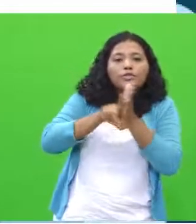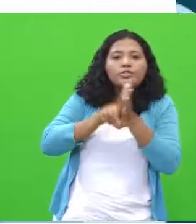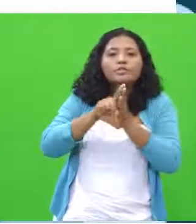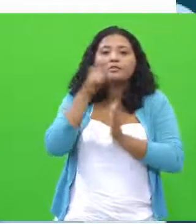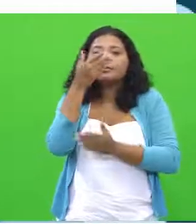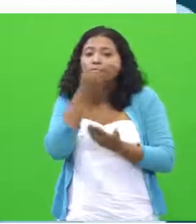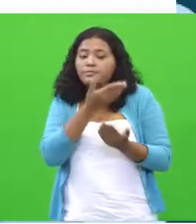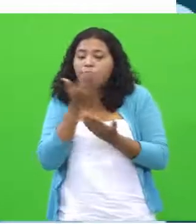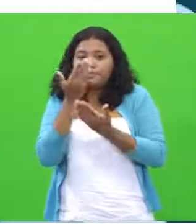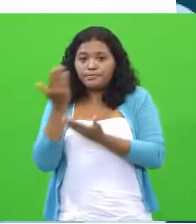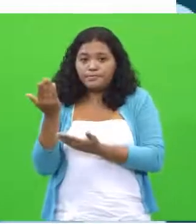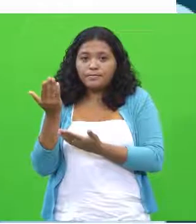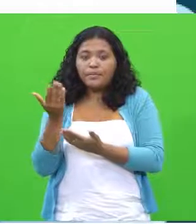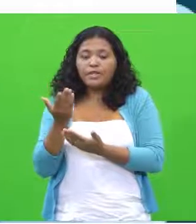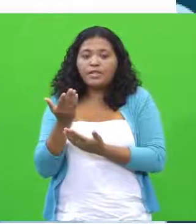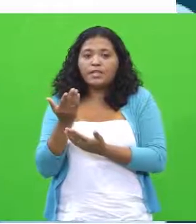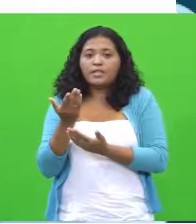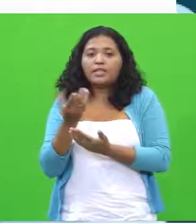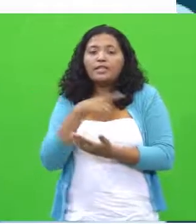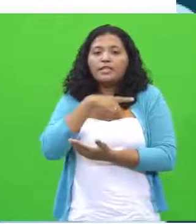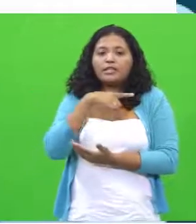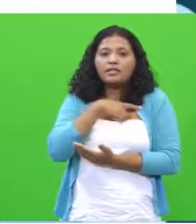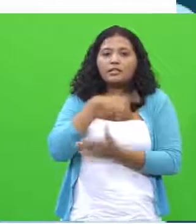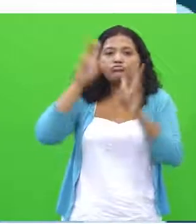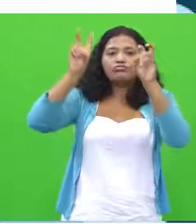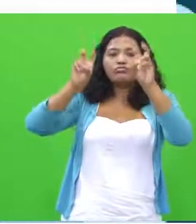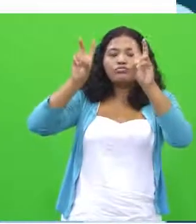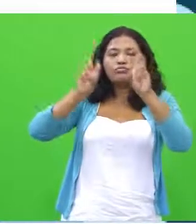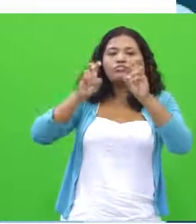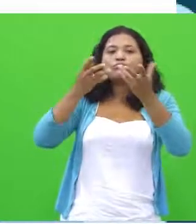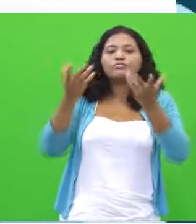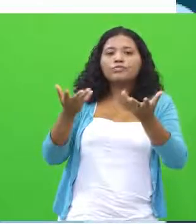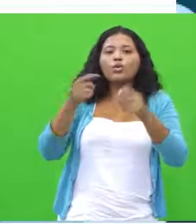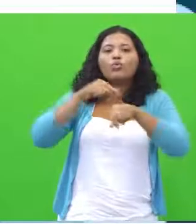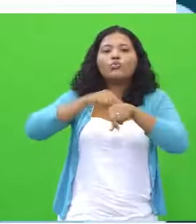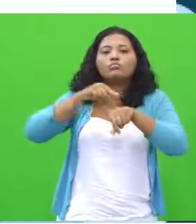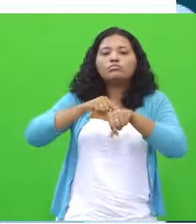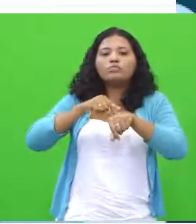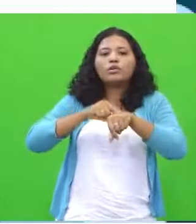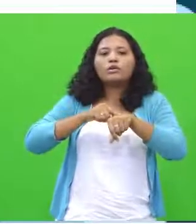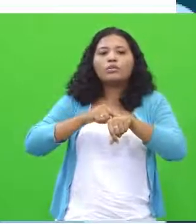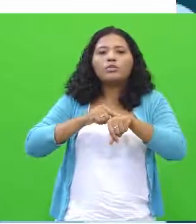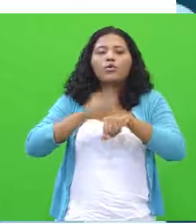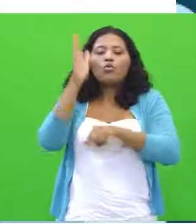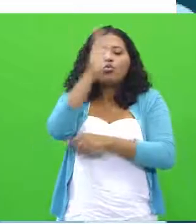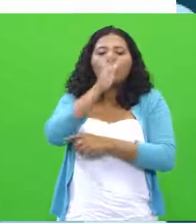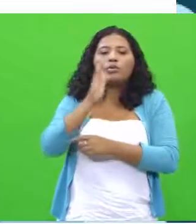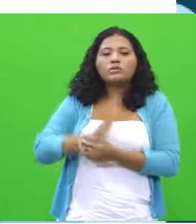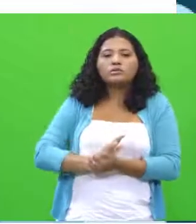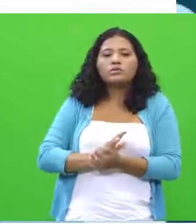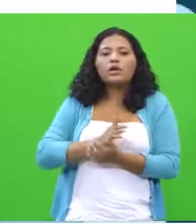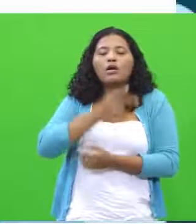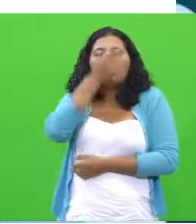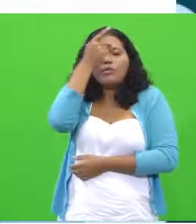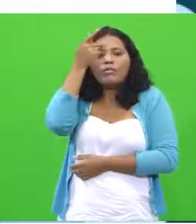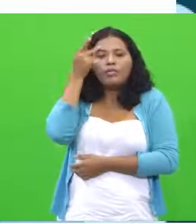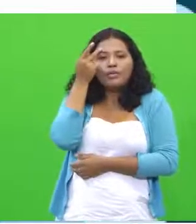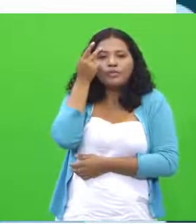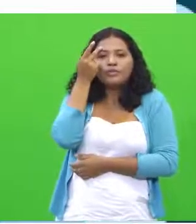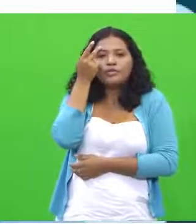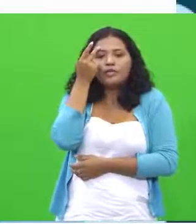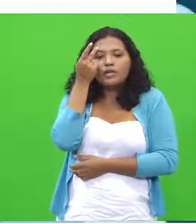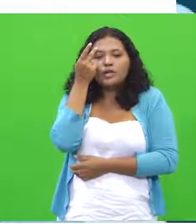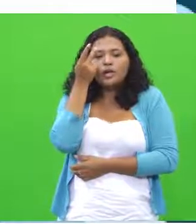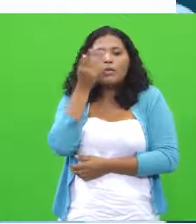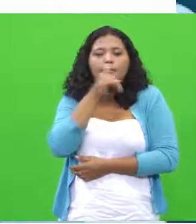que vai tratar do tempo em que o brasileiro está nas